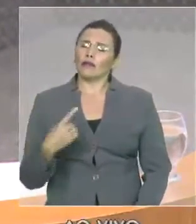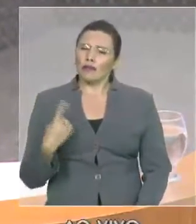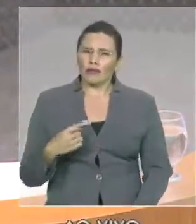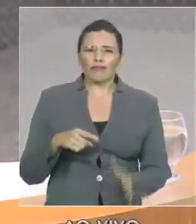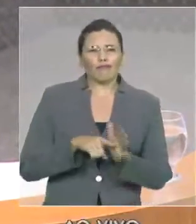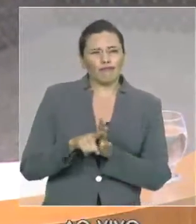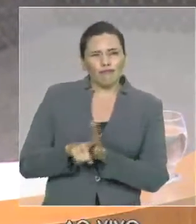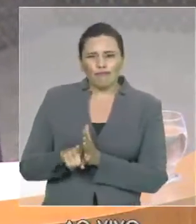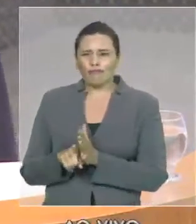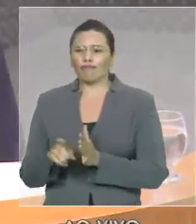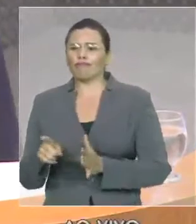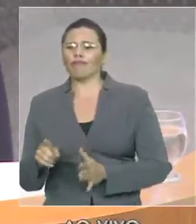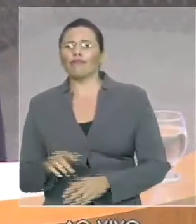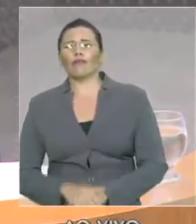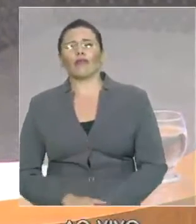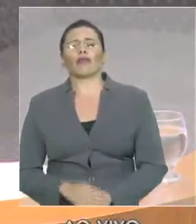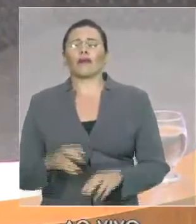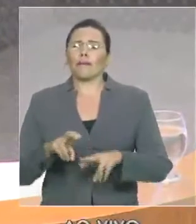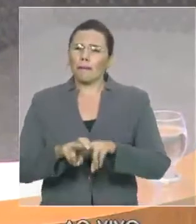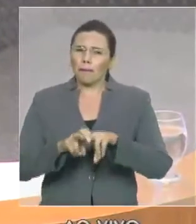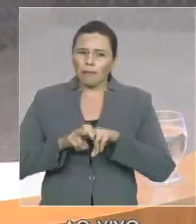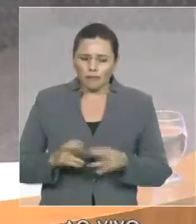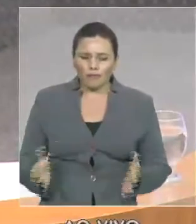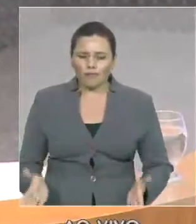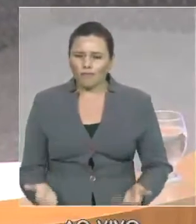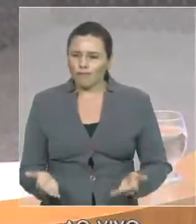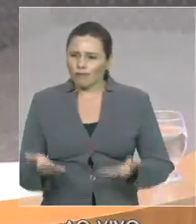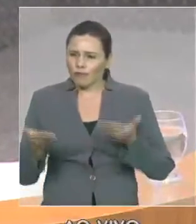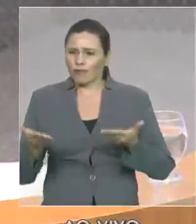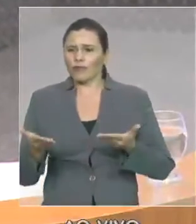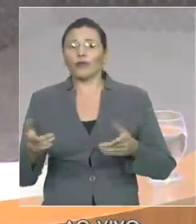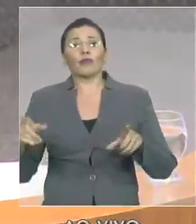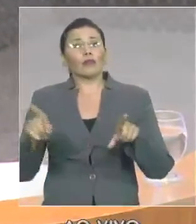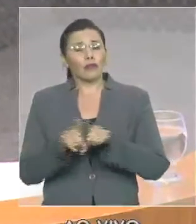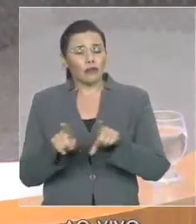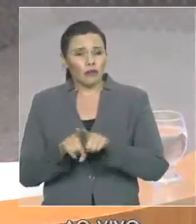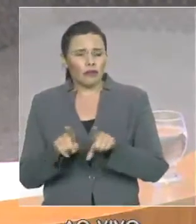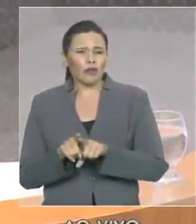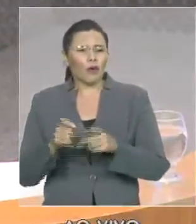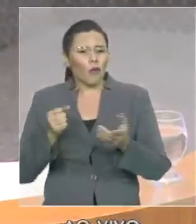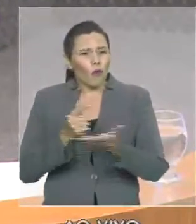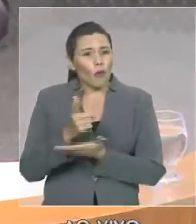rurais com armas compatíveis com, infelizmente, o alto poder